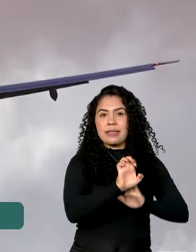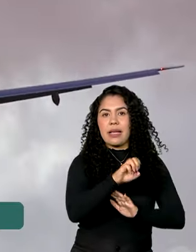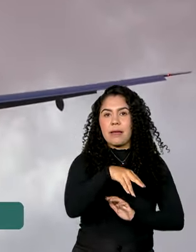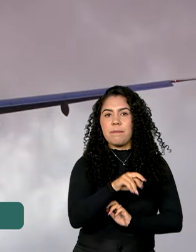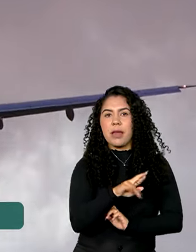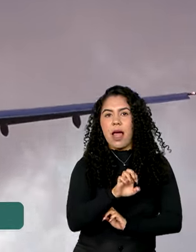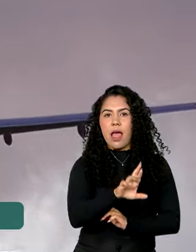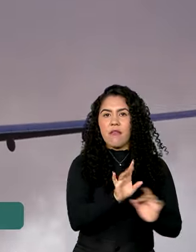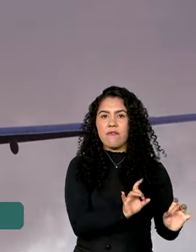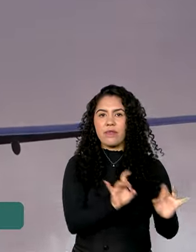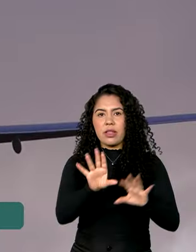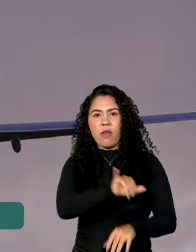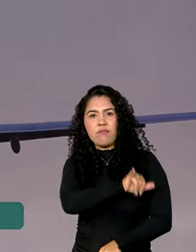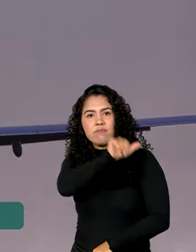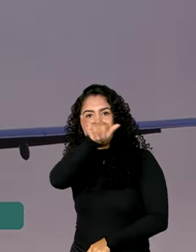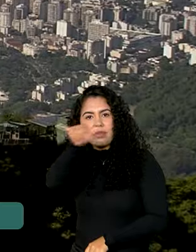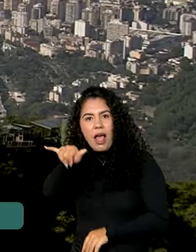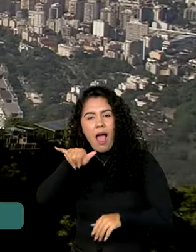aviação.